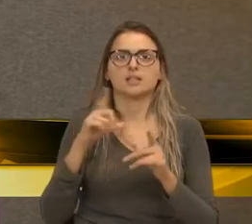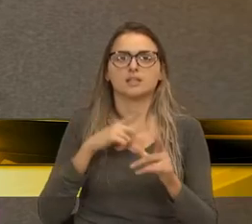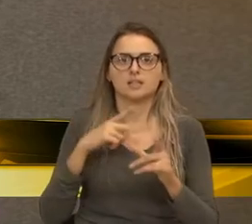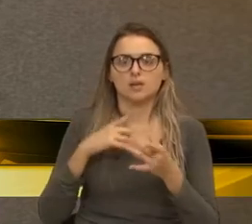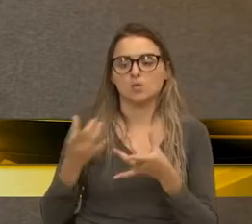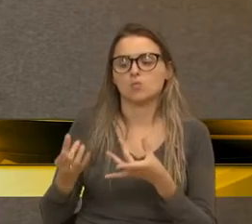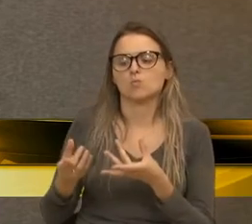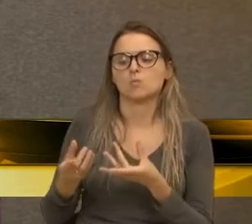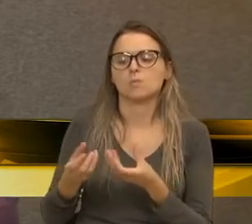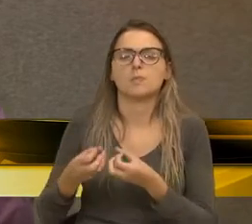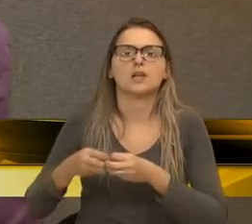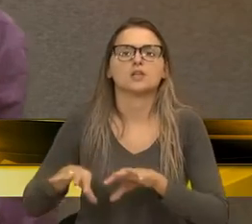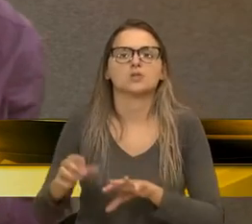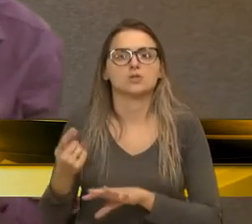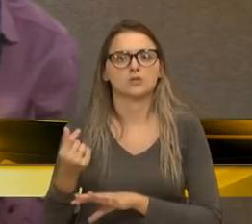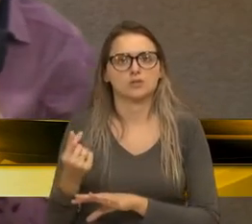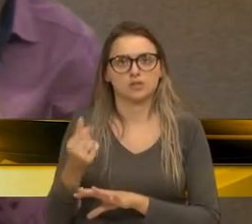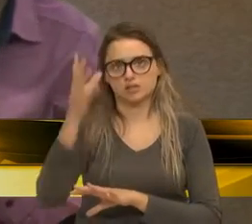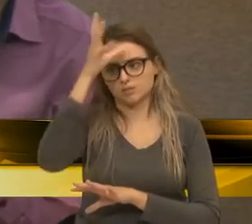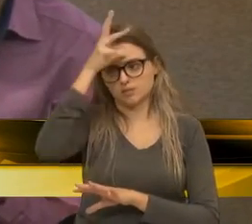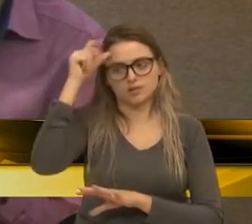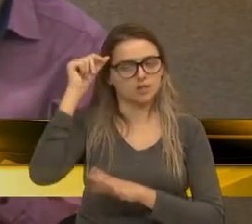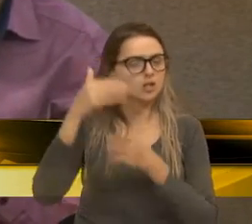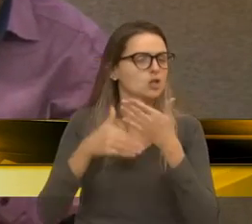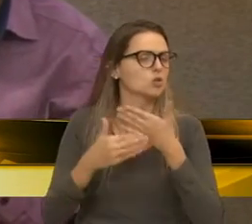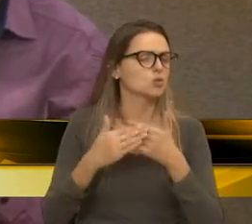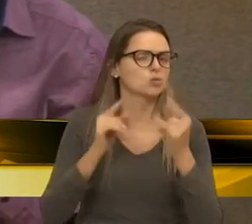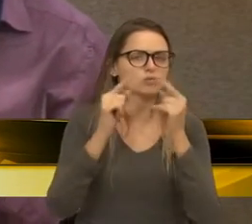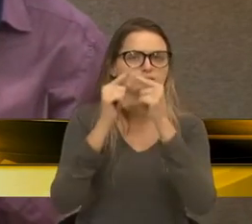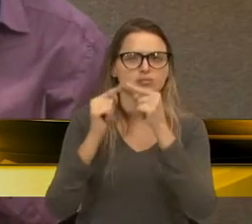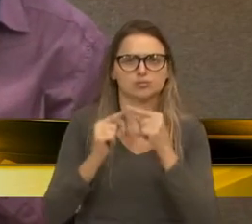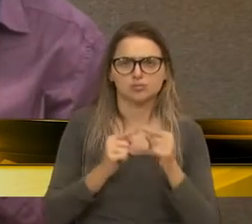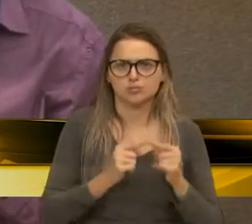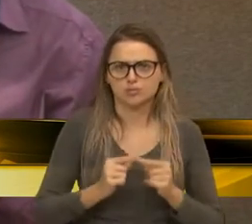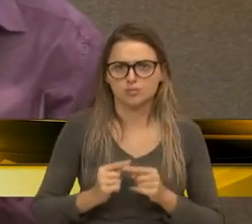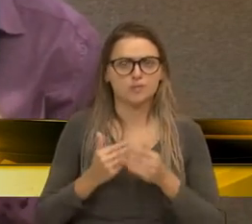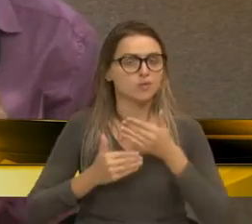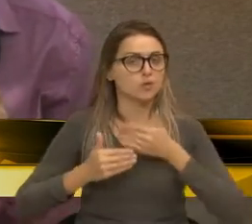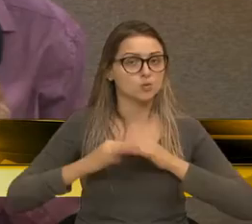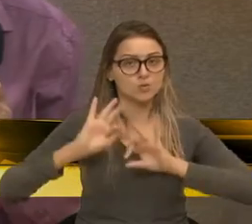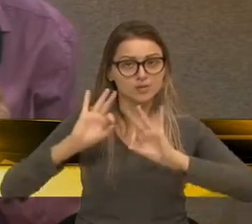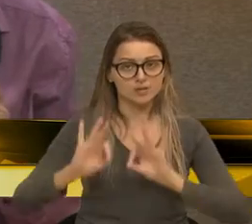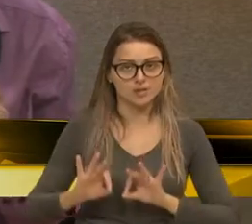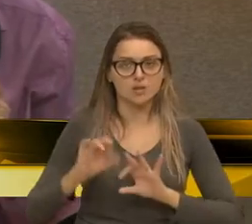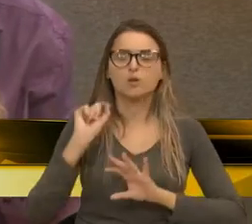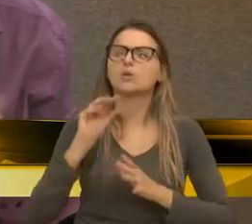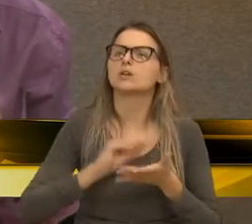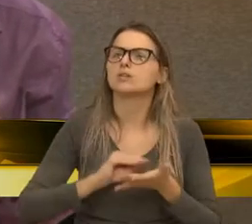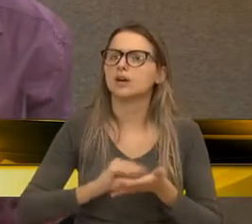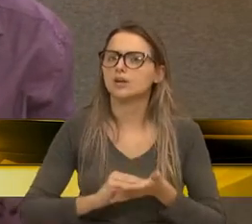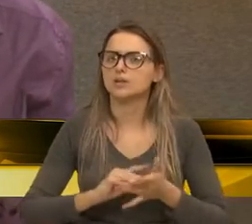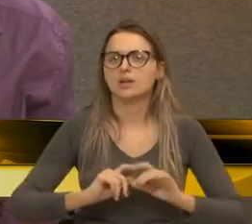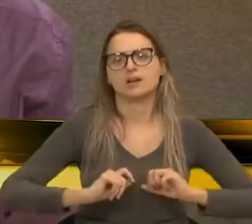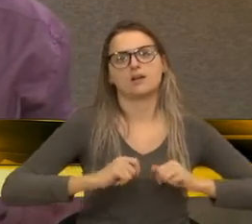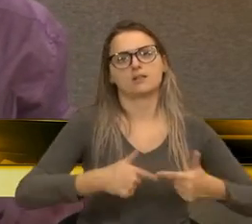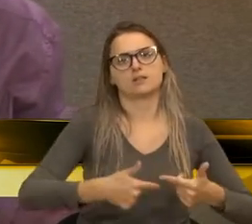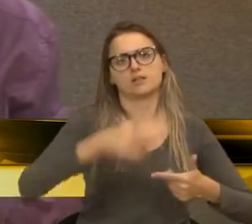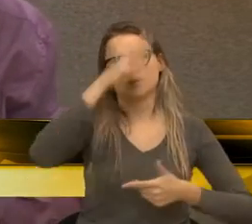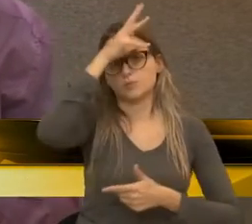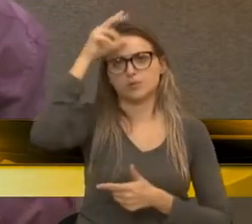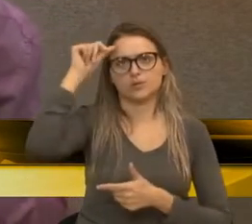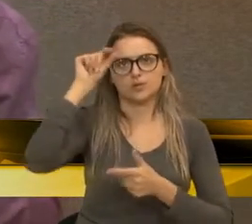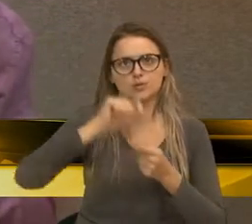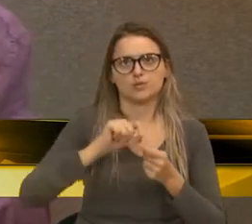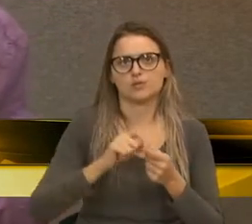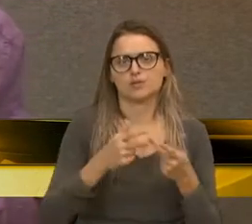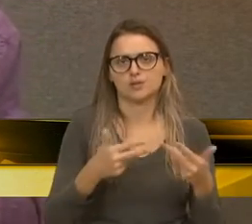despesa para o município. Tudo isso está arredondado. O que falta agora é ação. É ação. Então, quando